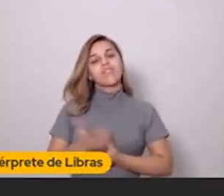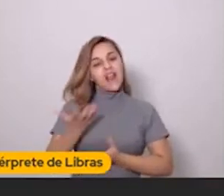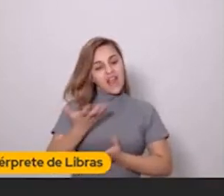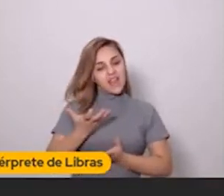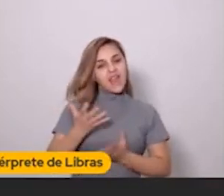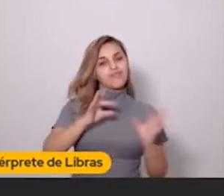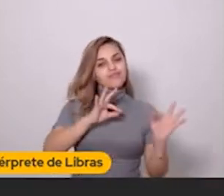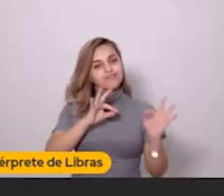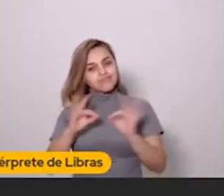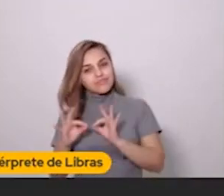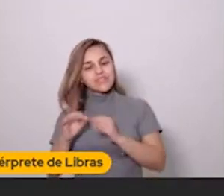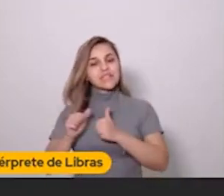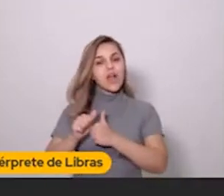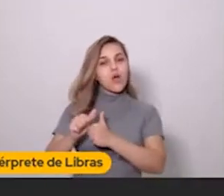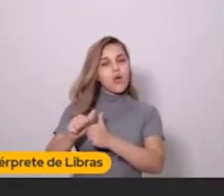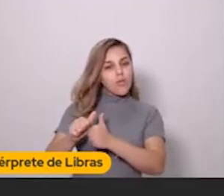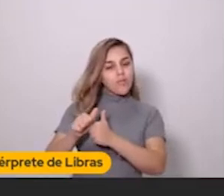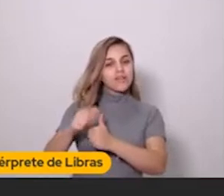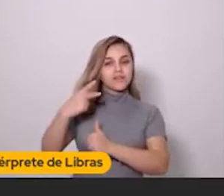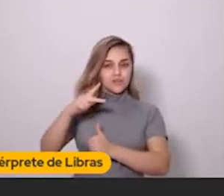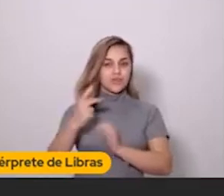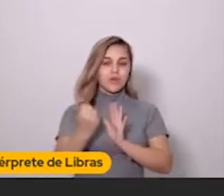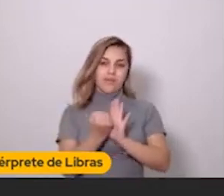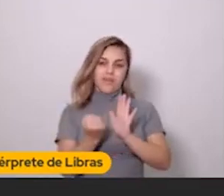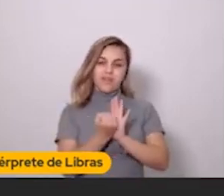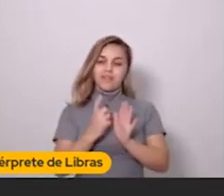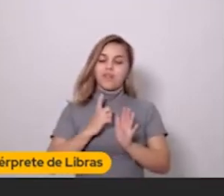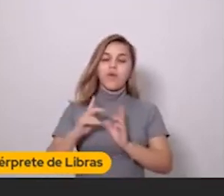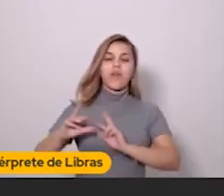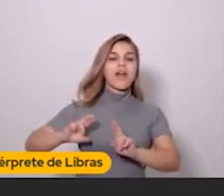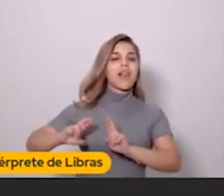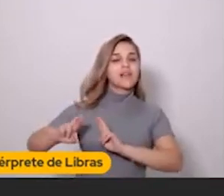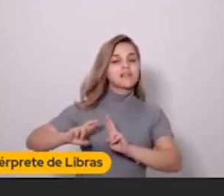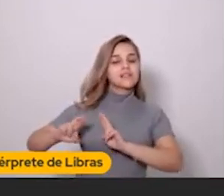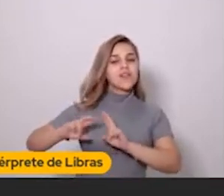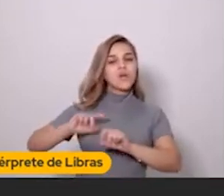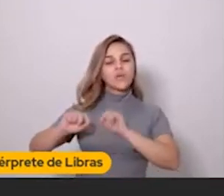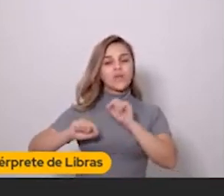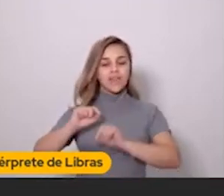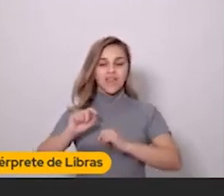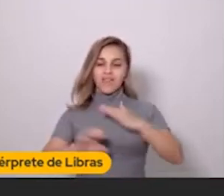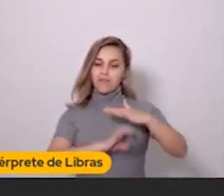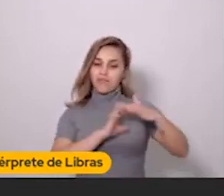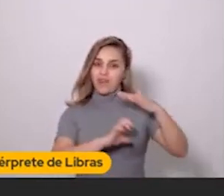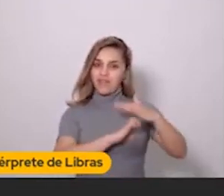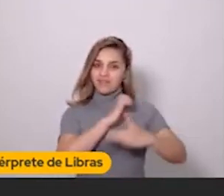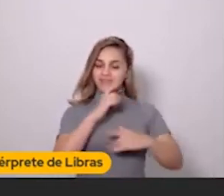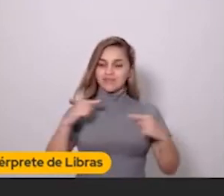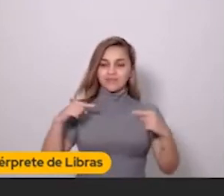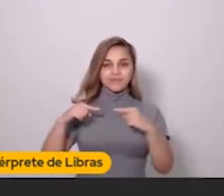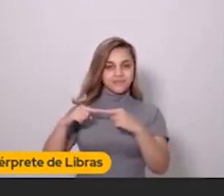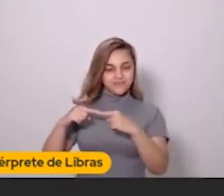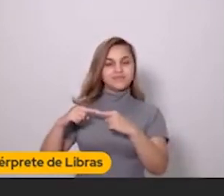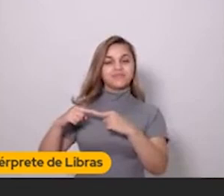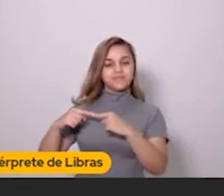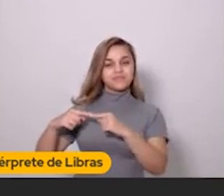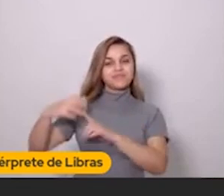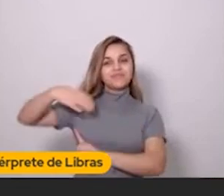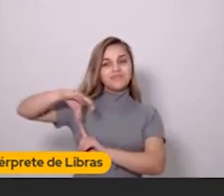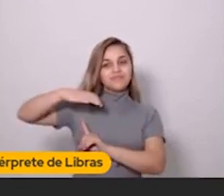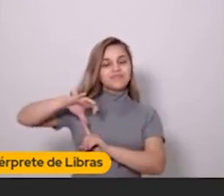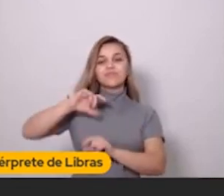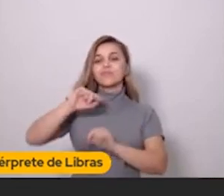a sua marca. Então, vai ser uma relação de muito mais empresa com cliente. Vai ser uma relação de